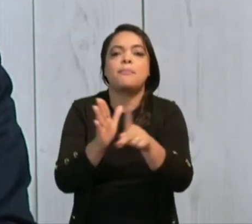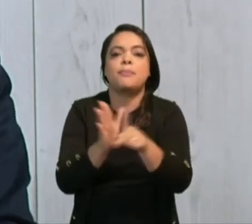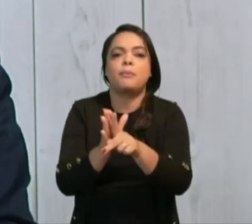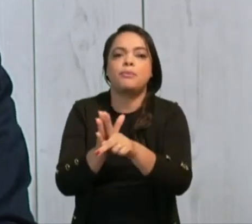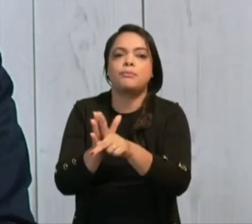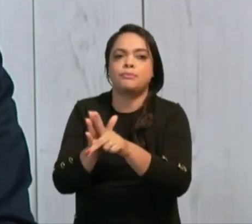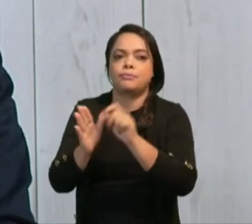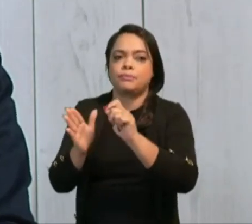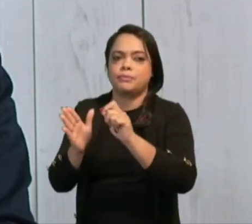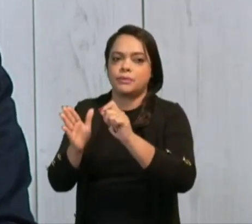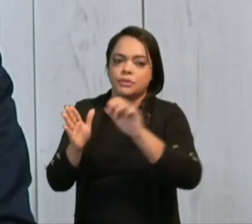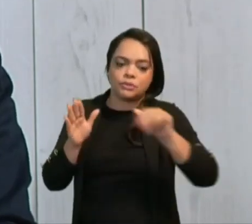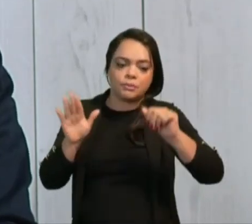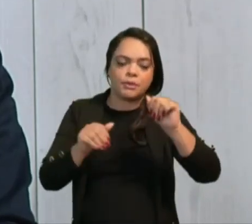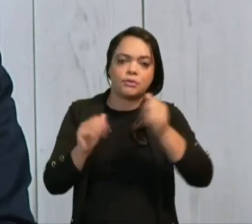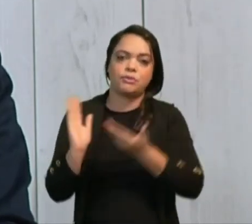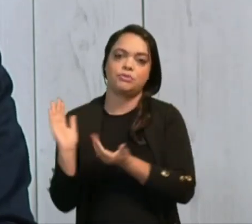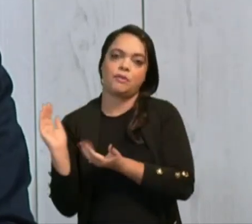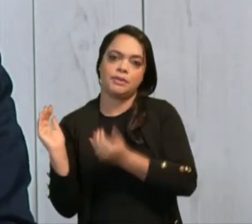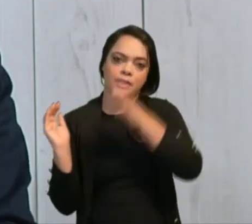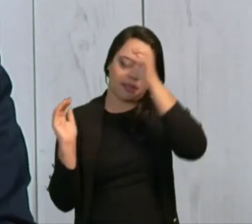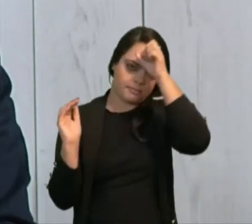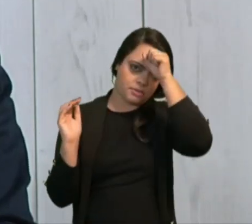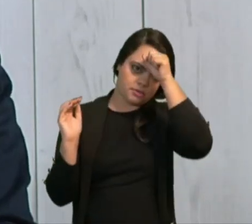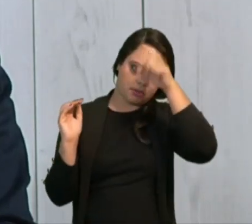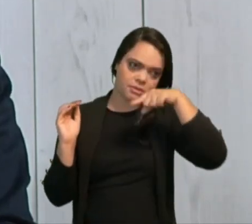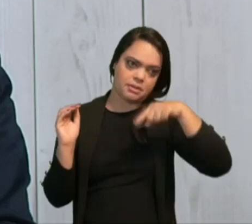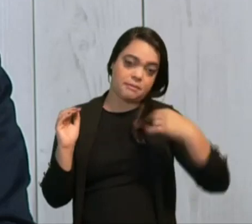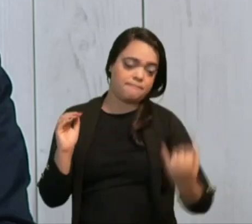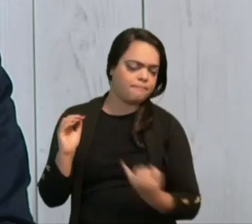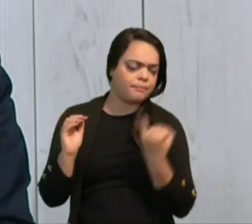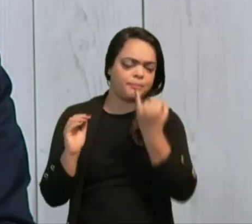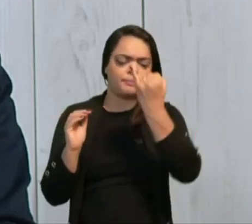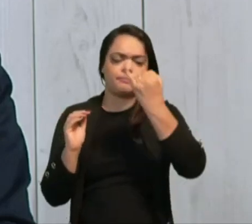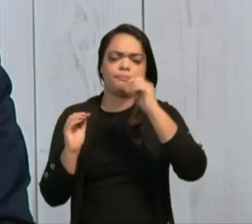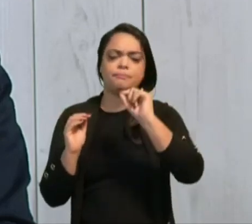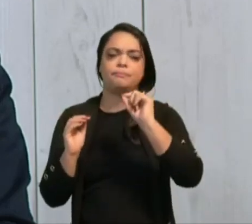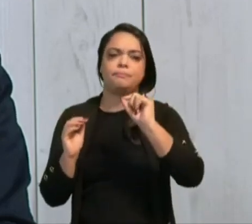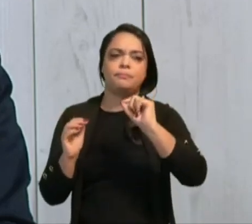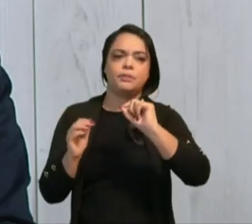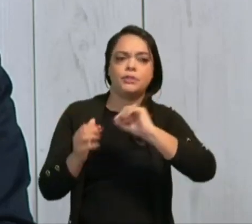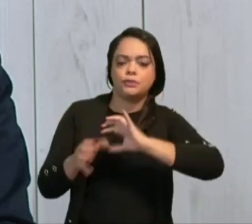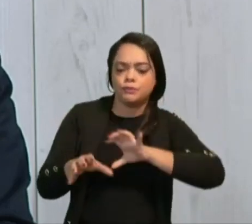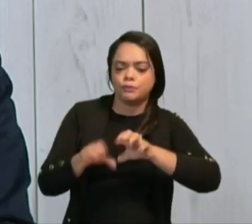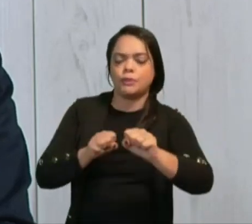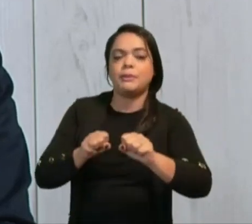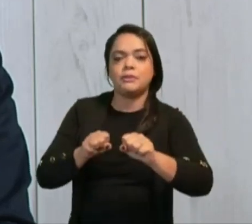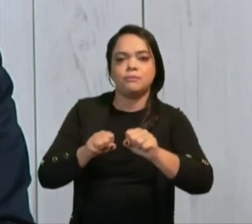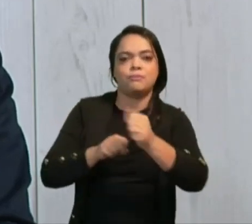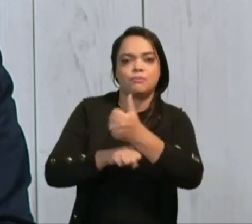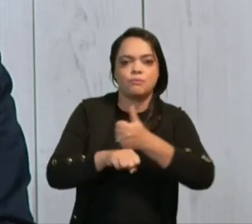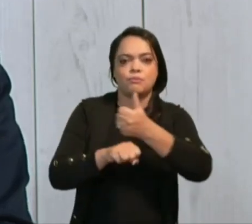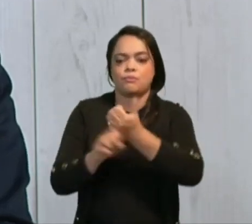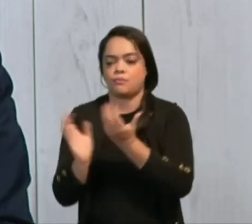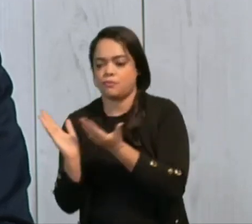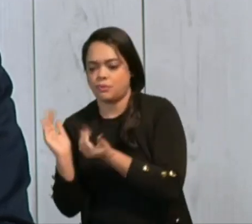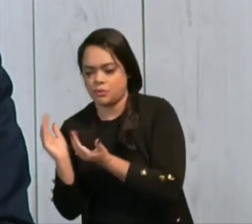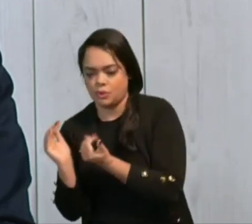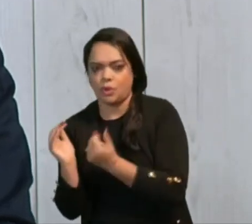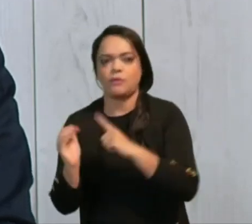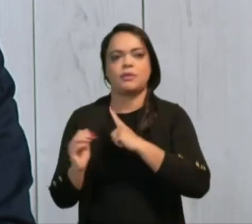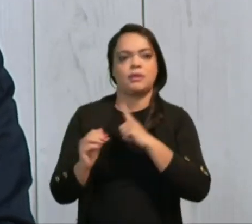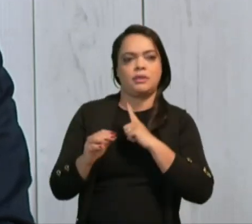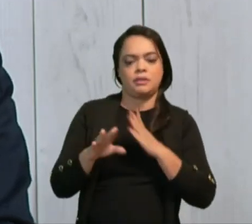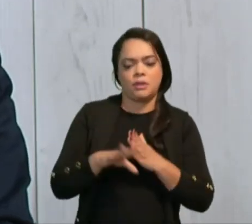contratação de aprendizes. Que é um programa extremamente importante para a qualificação profissional de jovens que estão